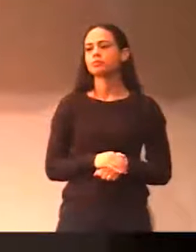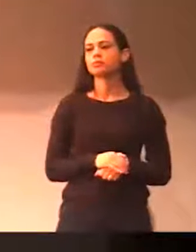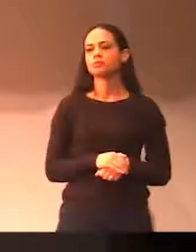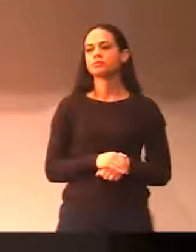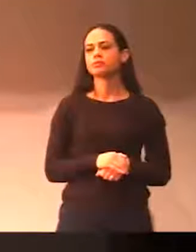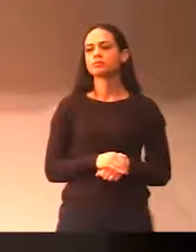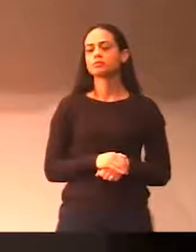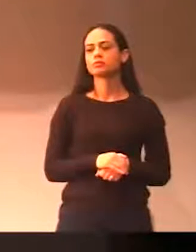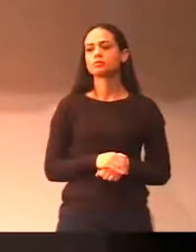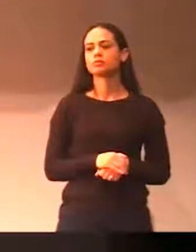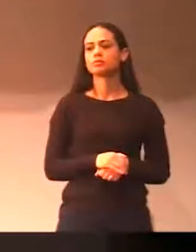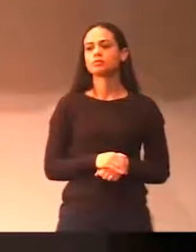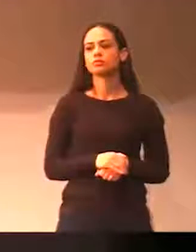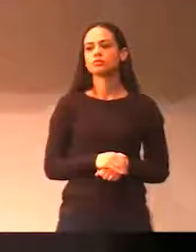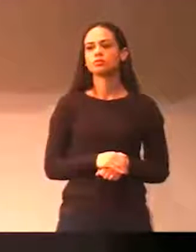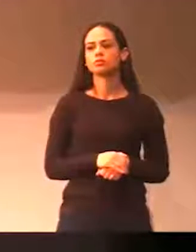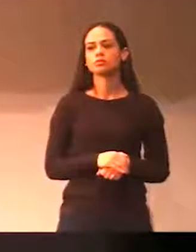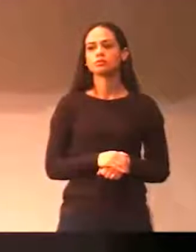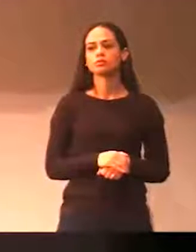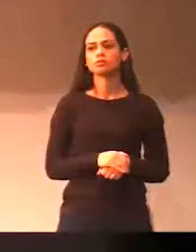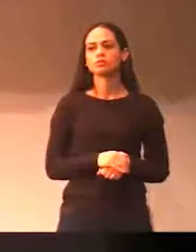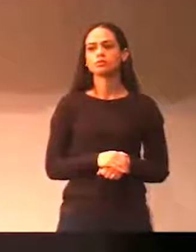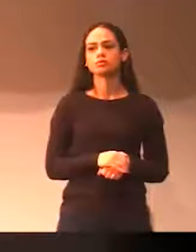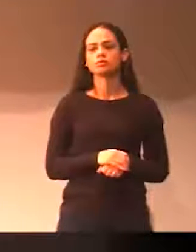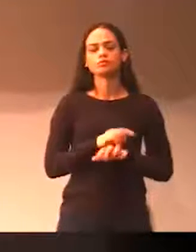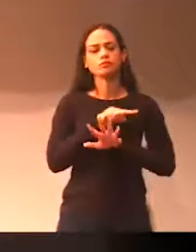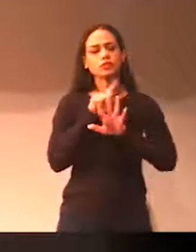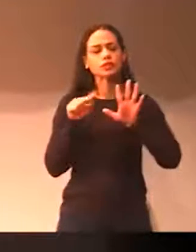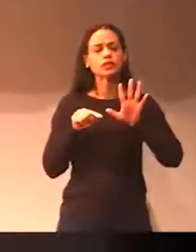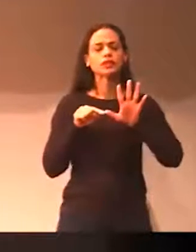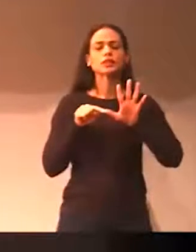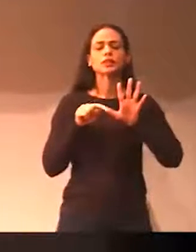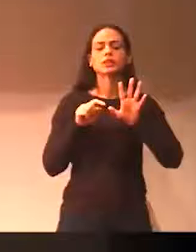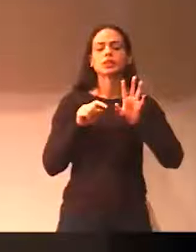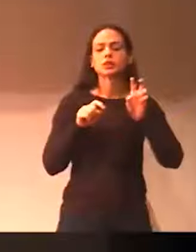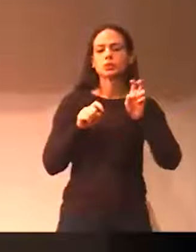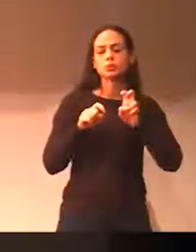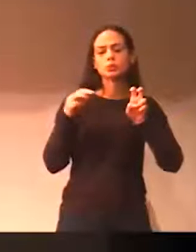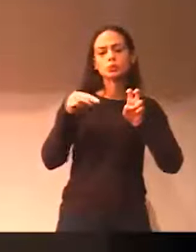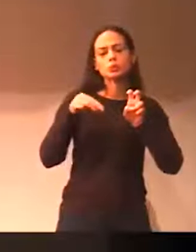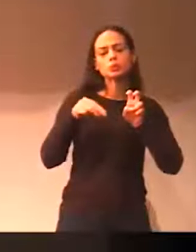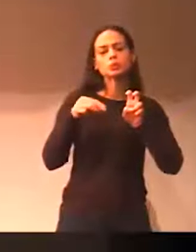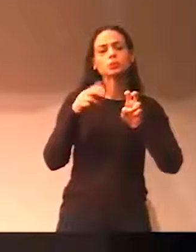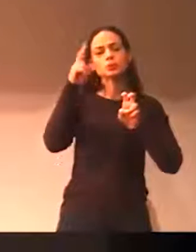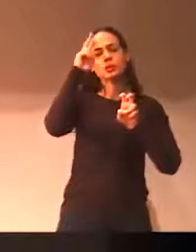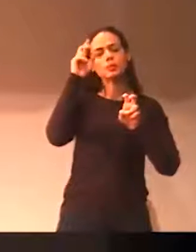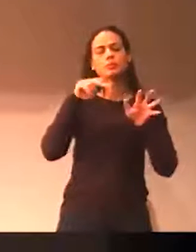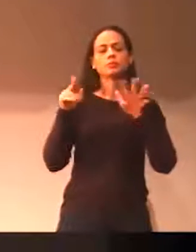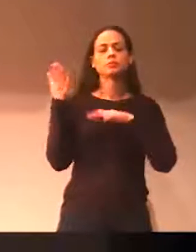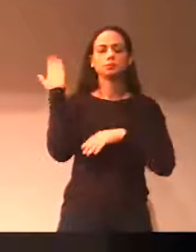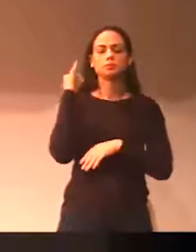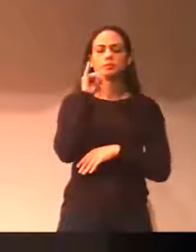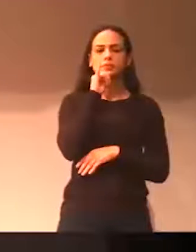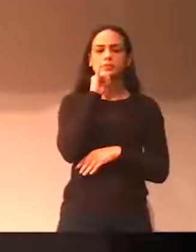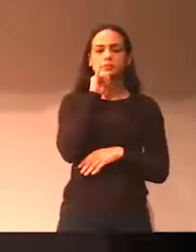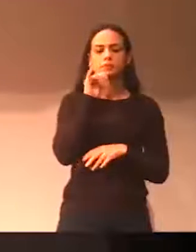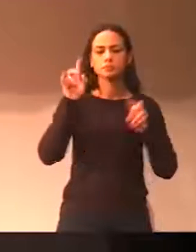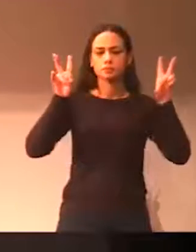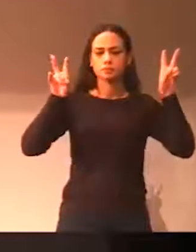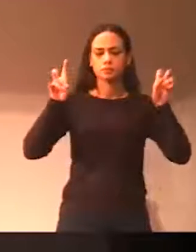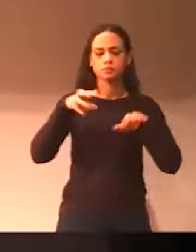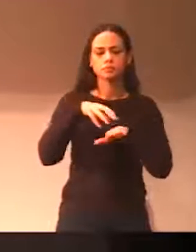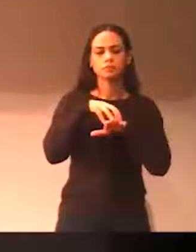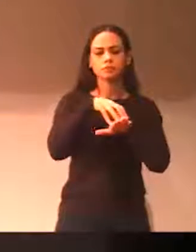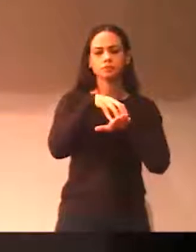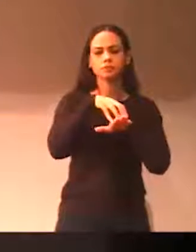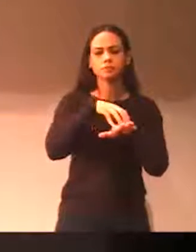exercício dos cinco primeiros minutos, recordar o que foi falado, e na semana passada eu falei bastante da questão do transporte da